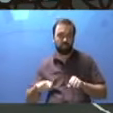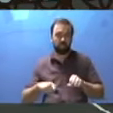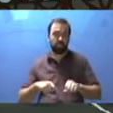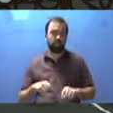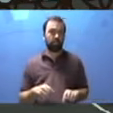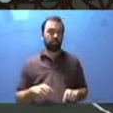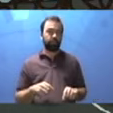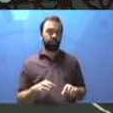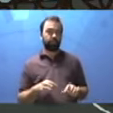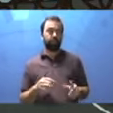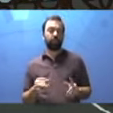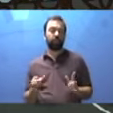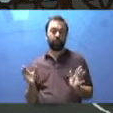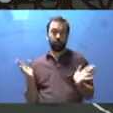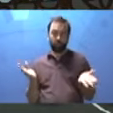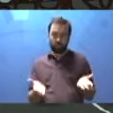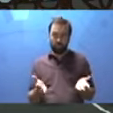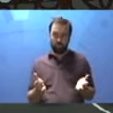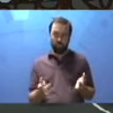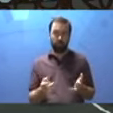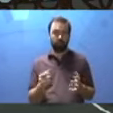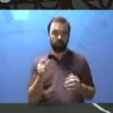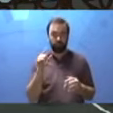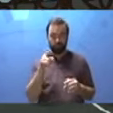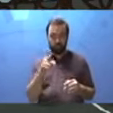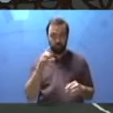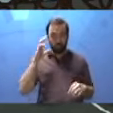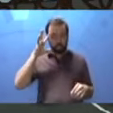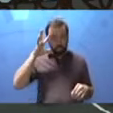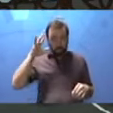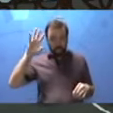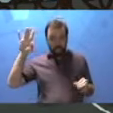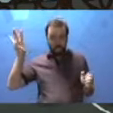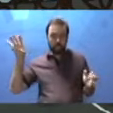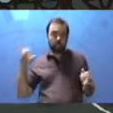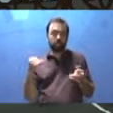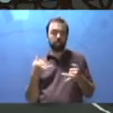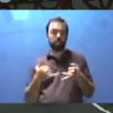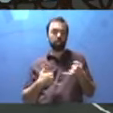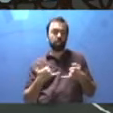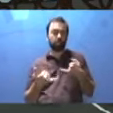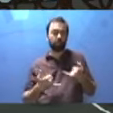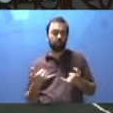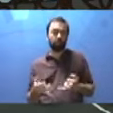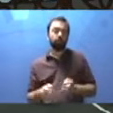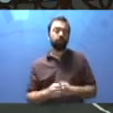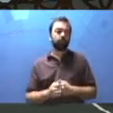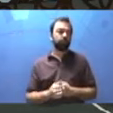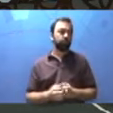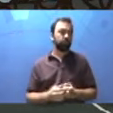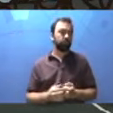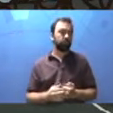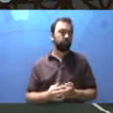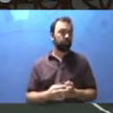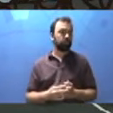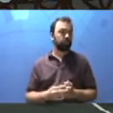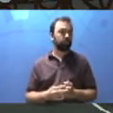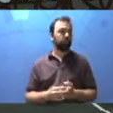estamos na escola. Nós vamos fazer uma brincadeira imaginária. Espera um pouquinho. Segue com a professora.